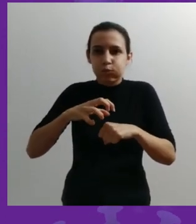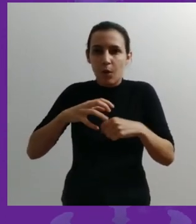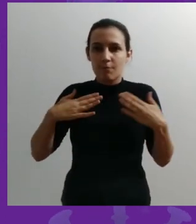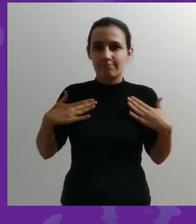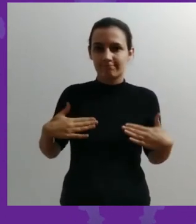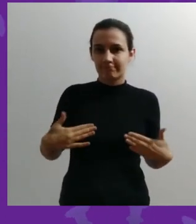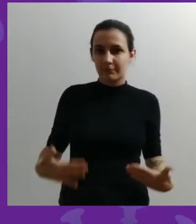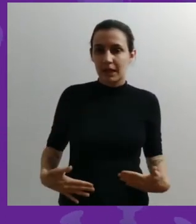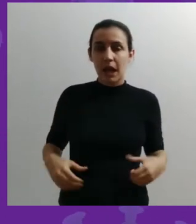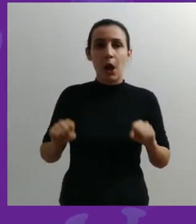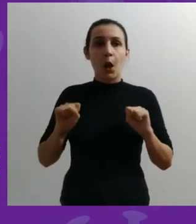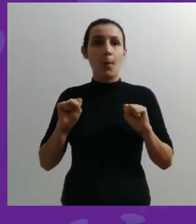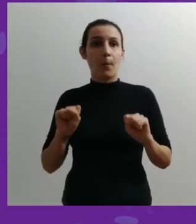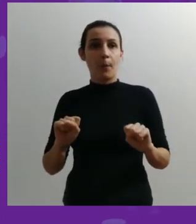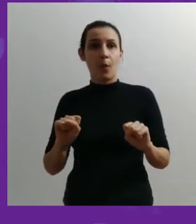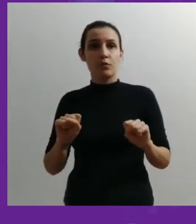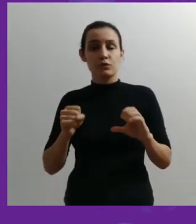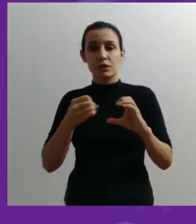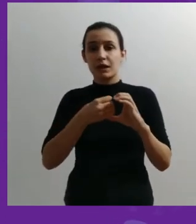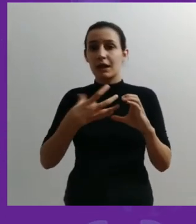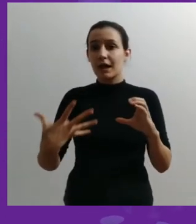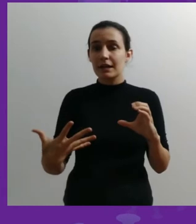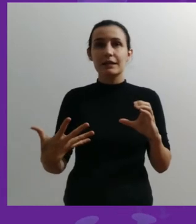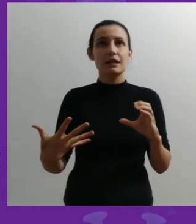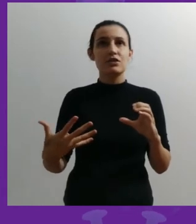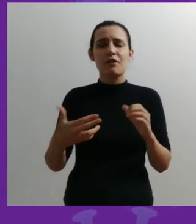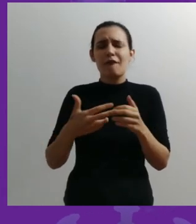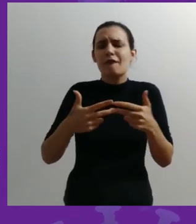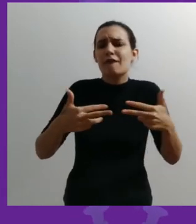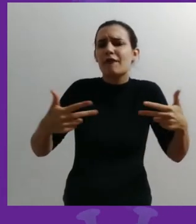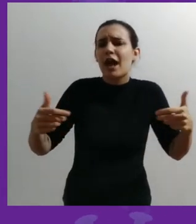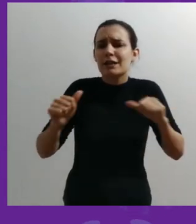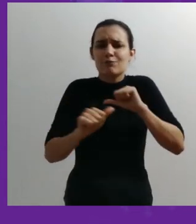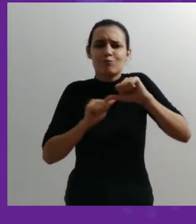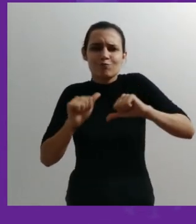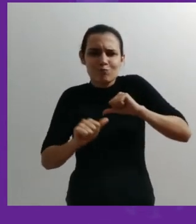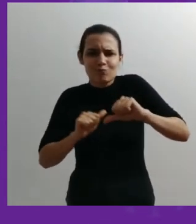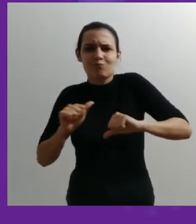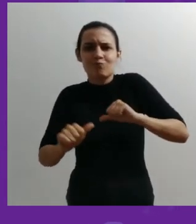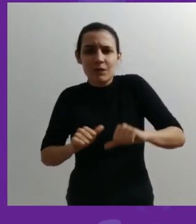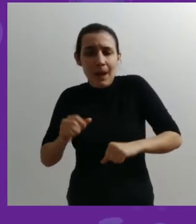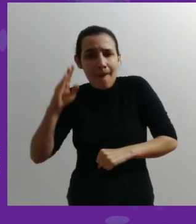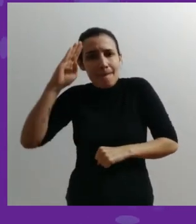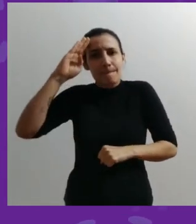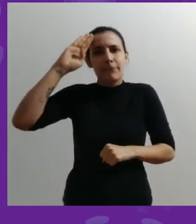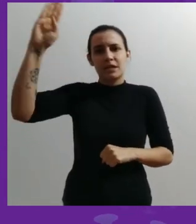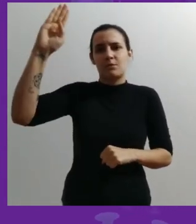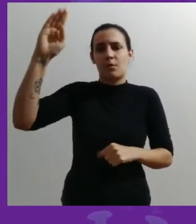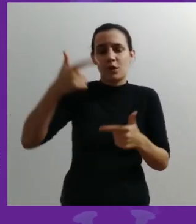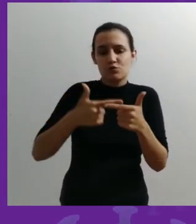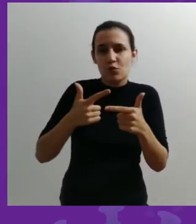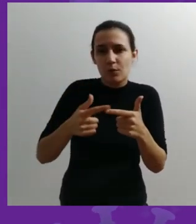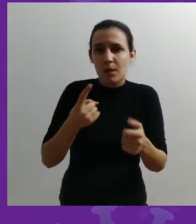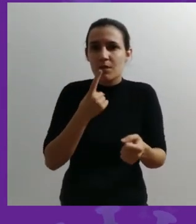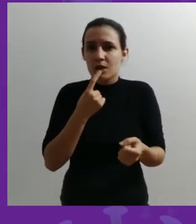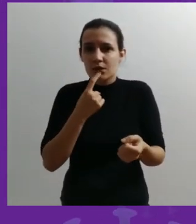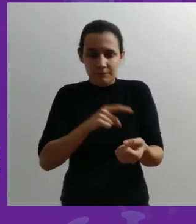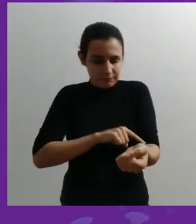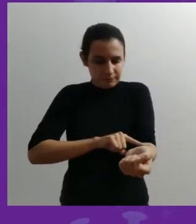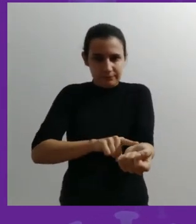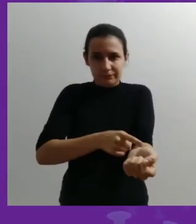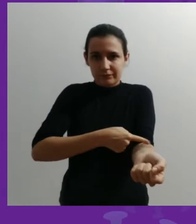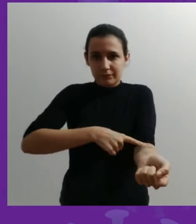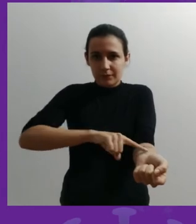no organismo, que pode ser caracterizada por uma série de alterações, inclusive distúrbios de coagulação sanguínea.